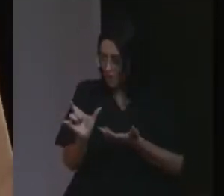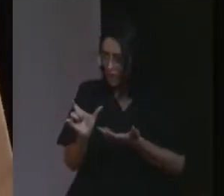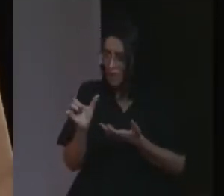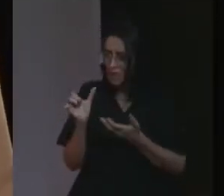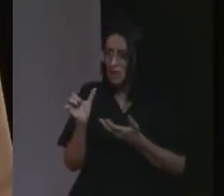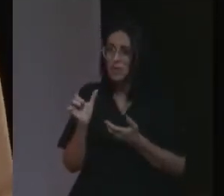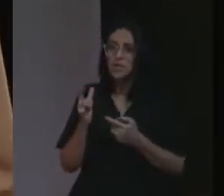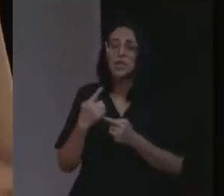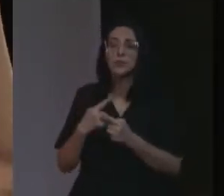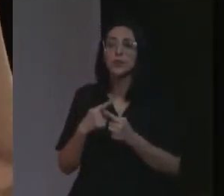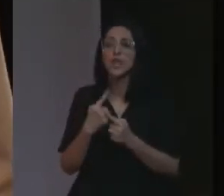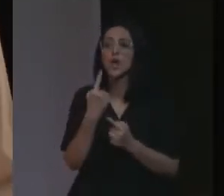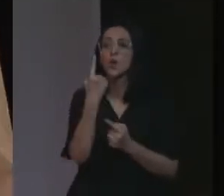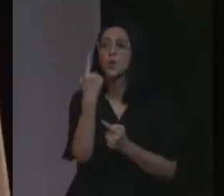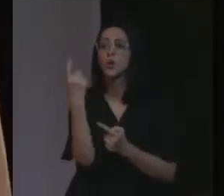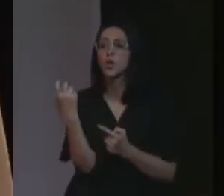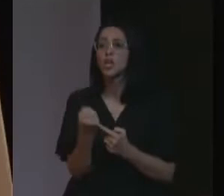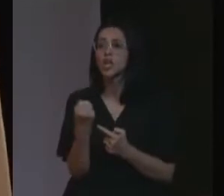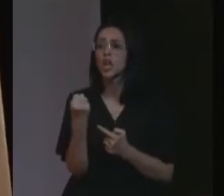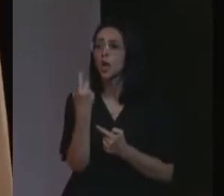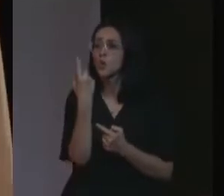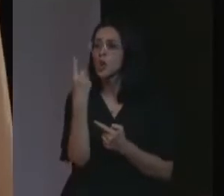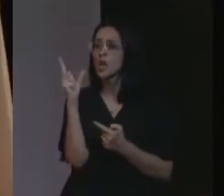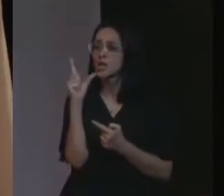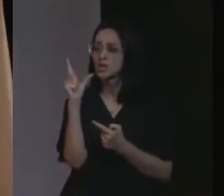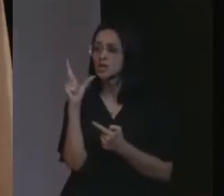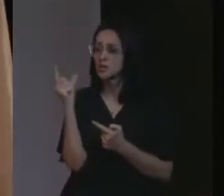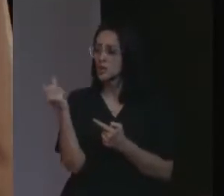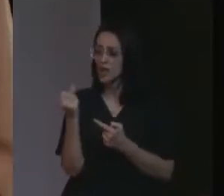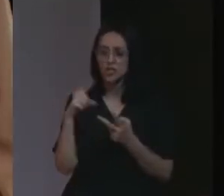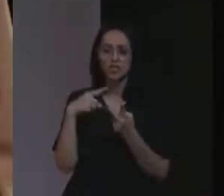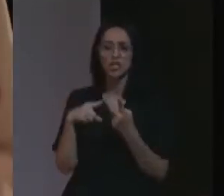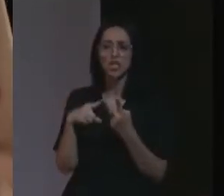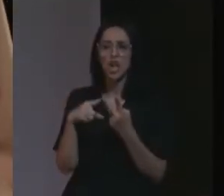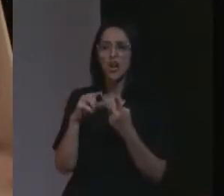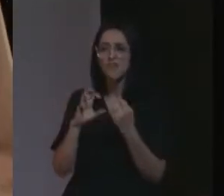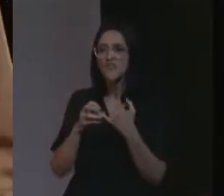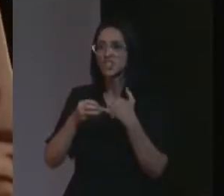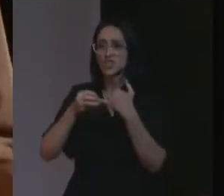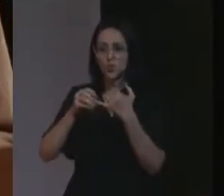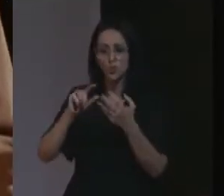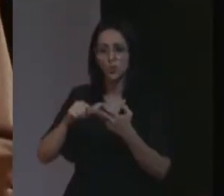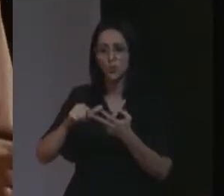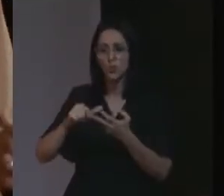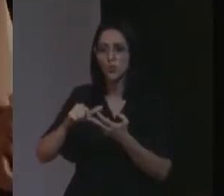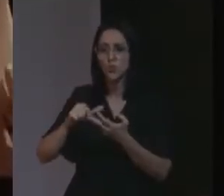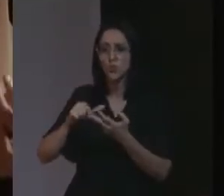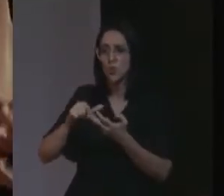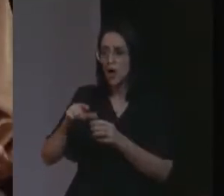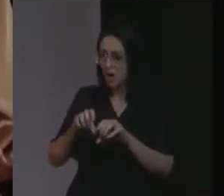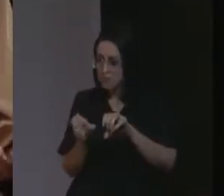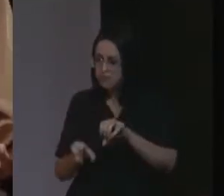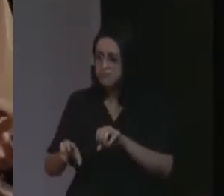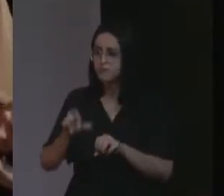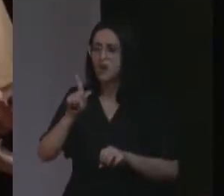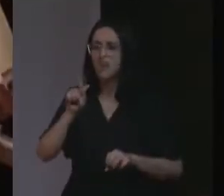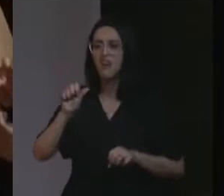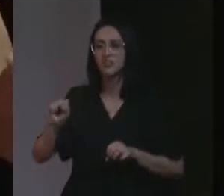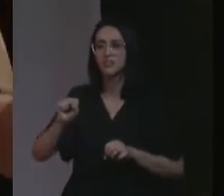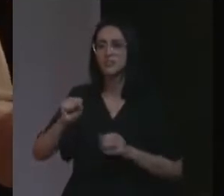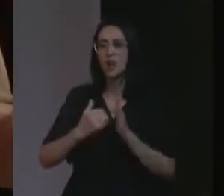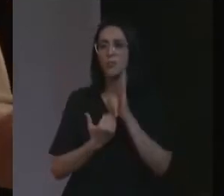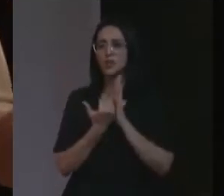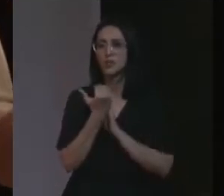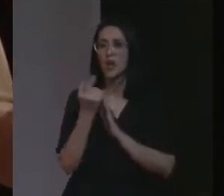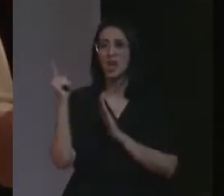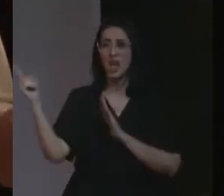litro de leite, o feijão, o gás aumentou. Então, se o problema dele era a economia, ele já foi